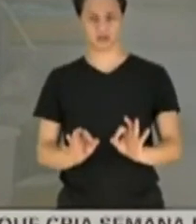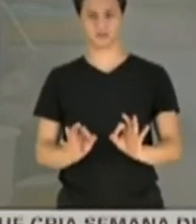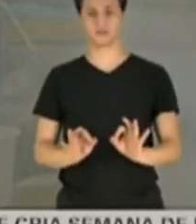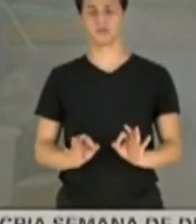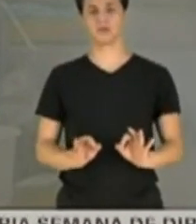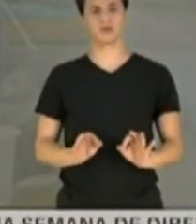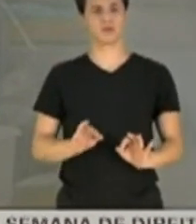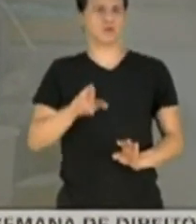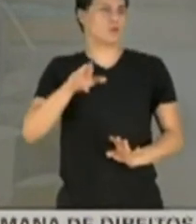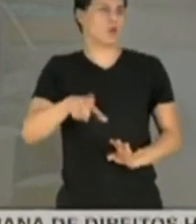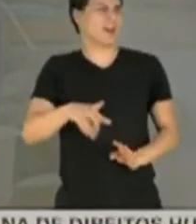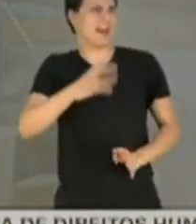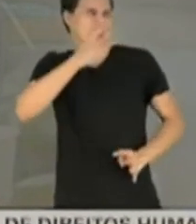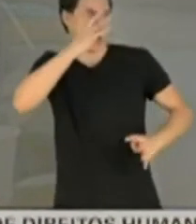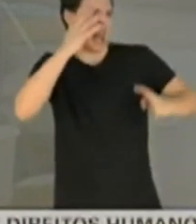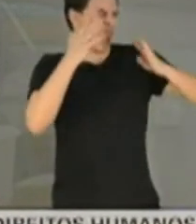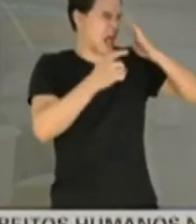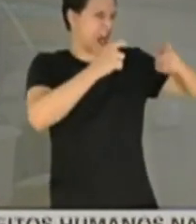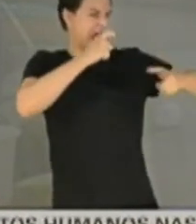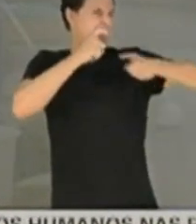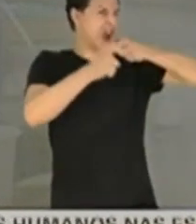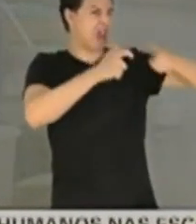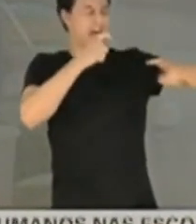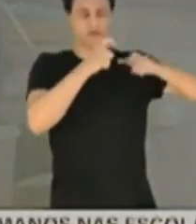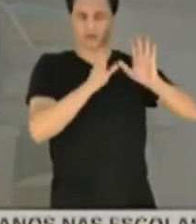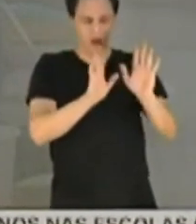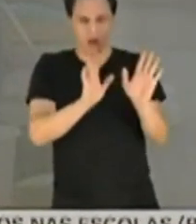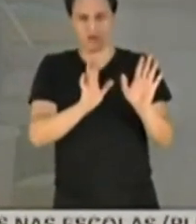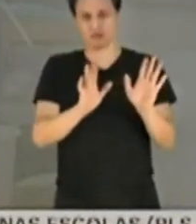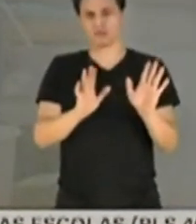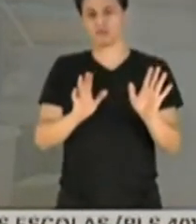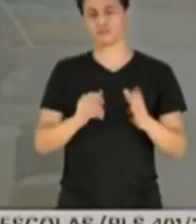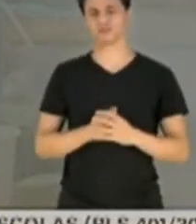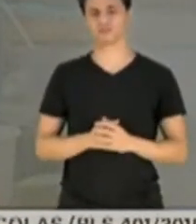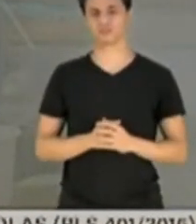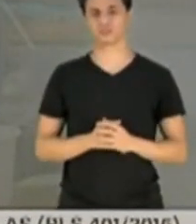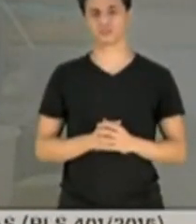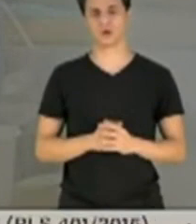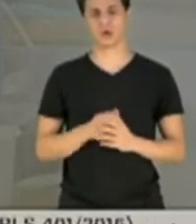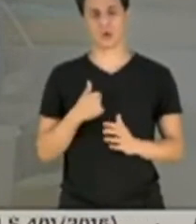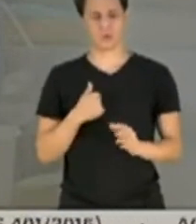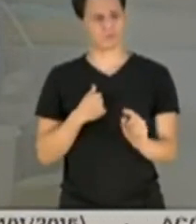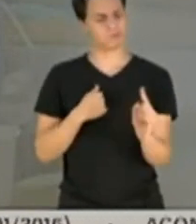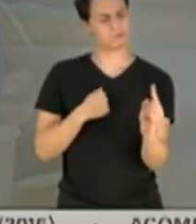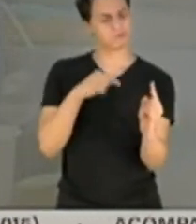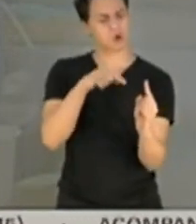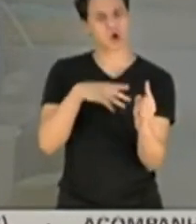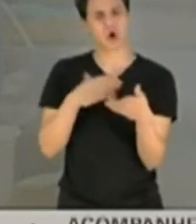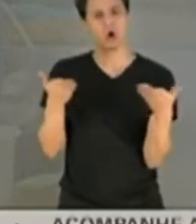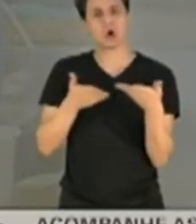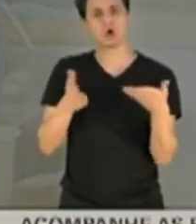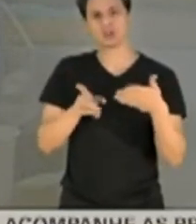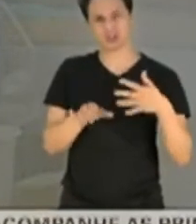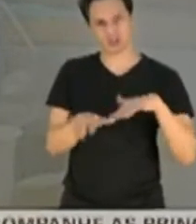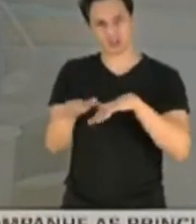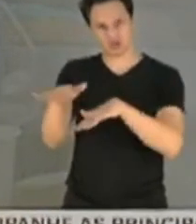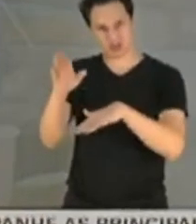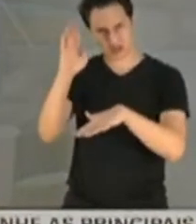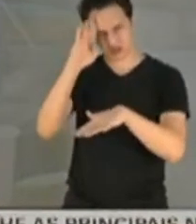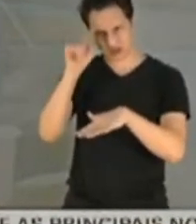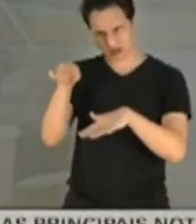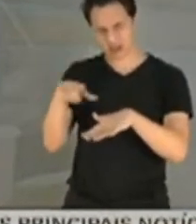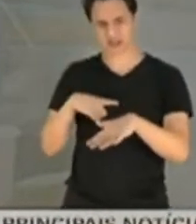criticando, não é combatendo, não é fazendo de uma situação como essa de hoje, esse